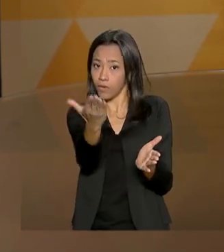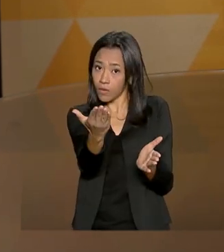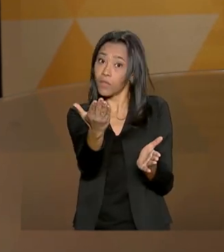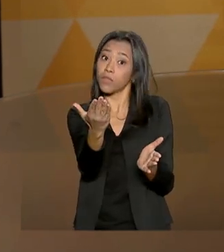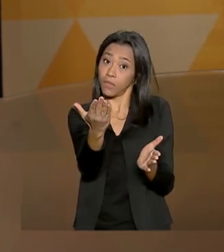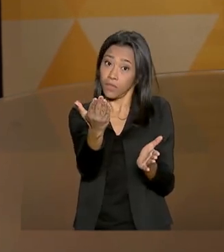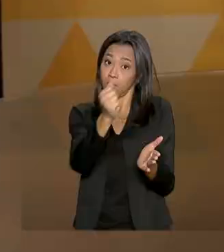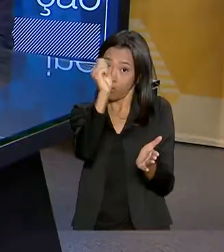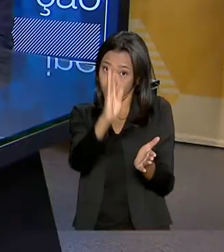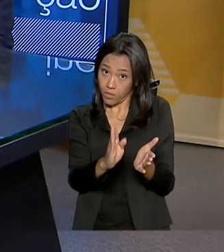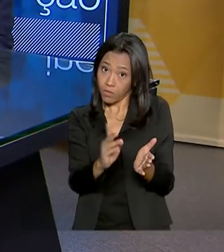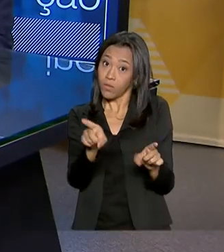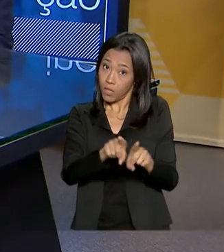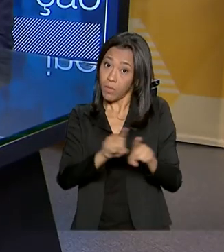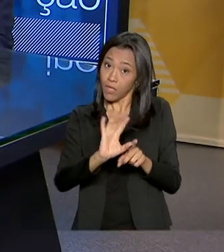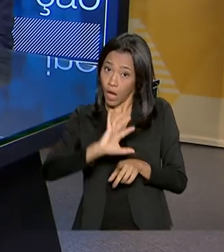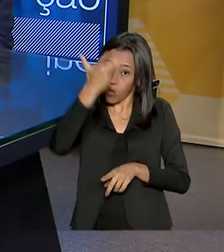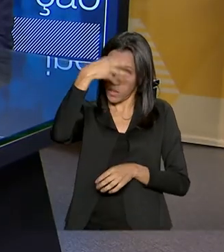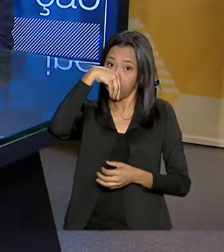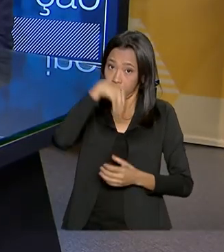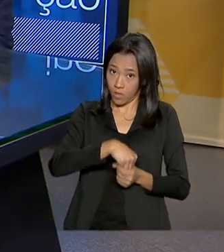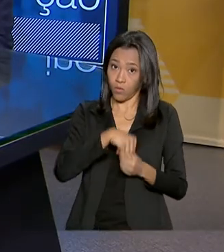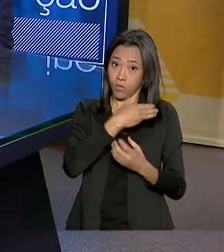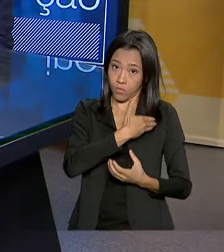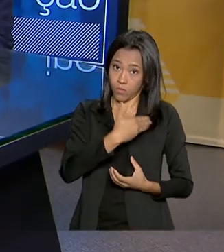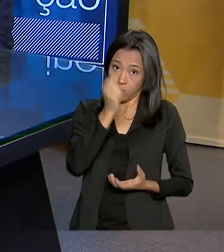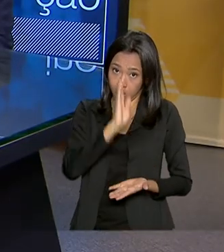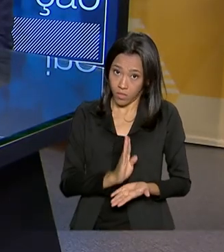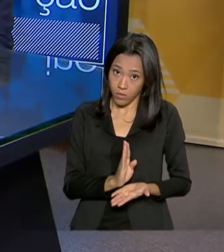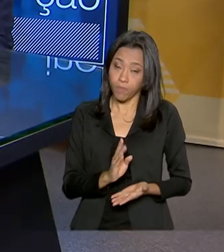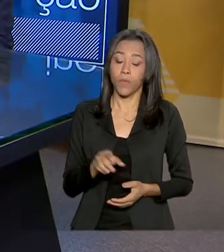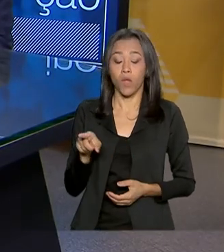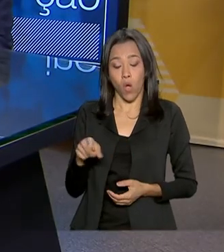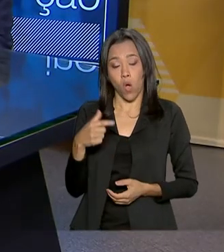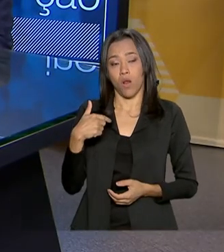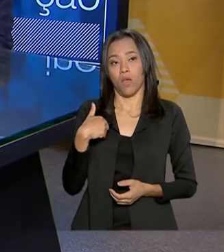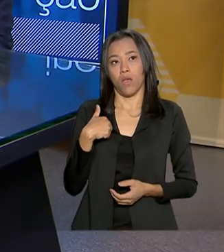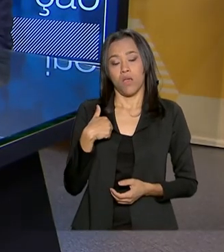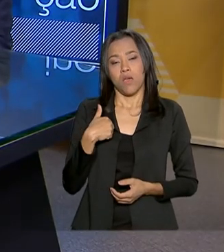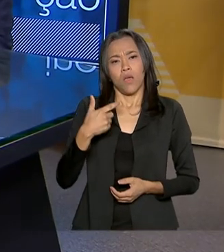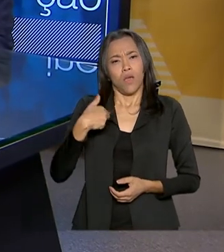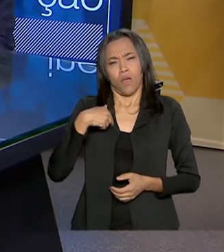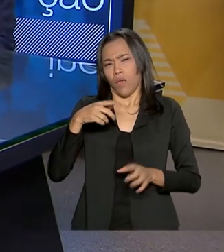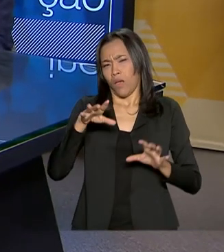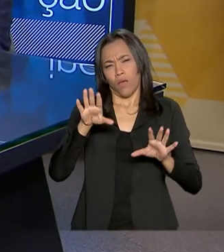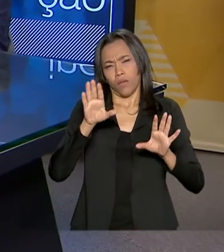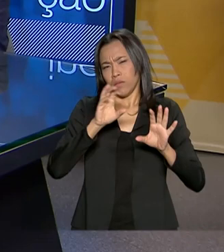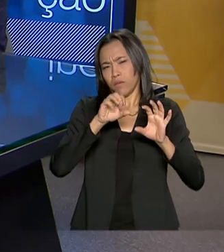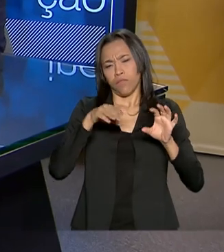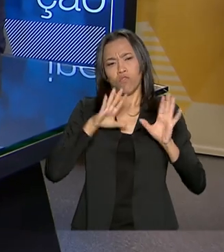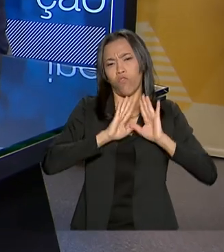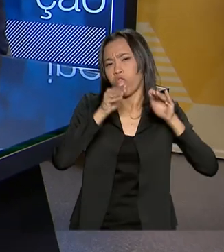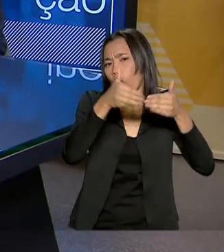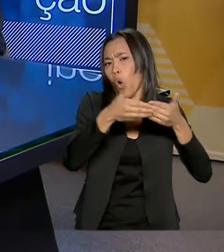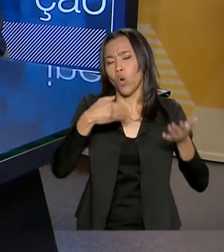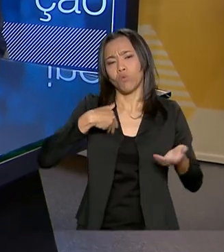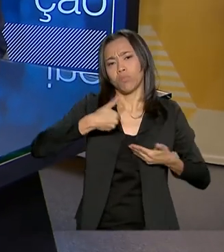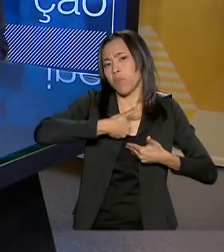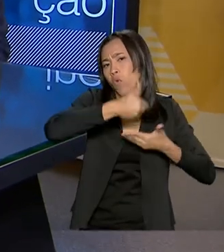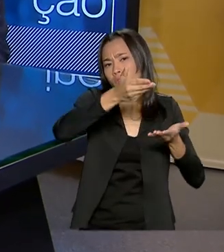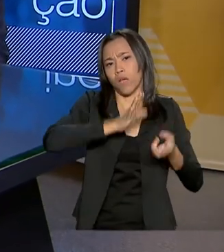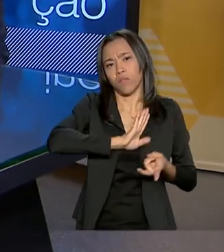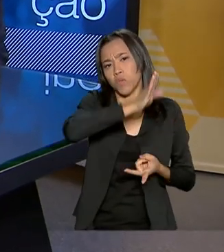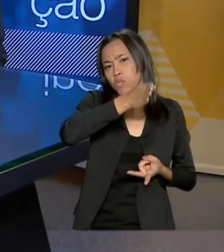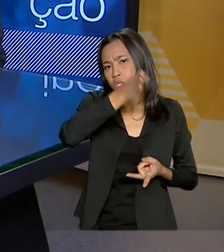ocorrendo aqui no Brasil em relação ao novo governo? Olha, em todos os fóruns que eu tenho ido, dessas federações de indústria, associações comerciais,